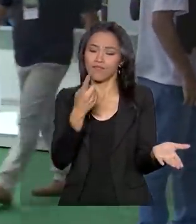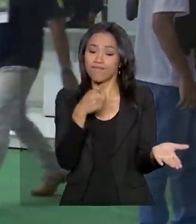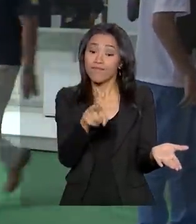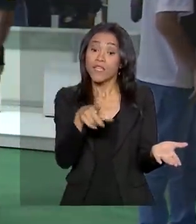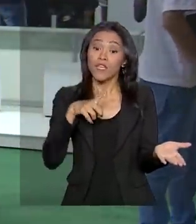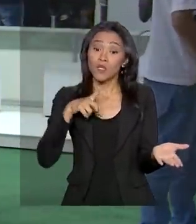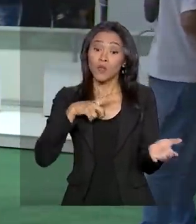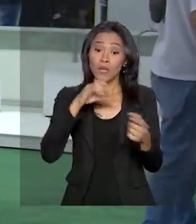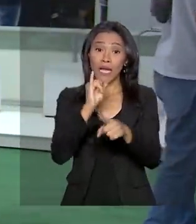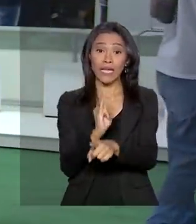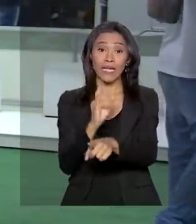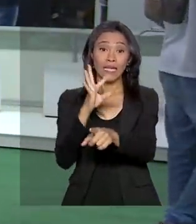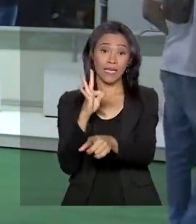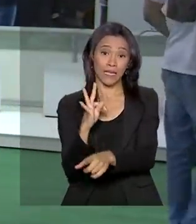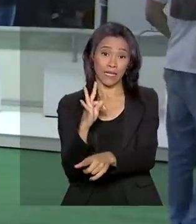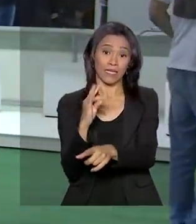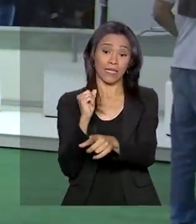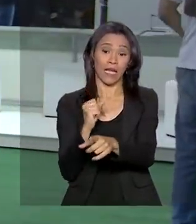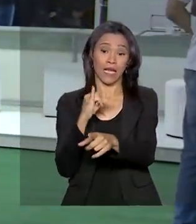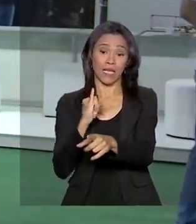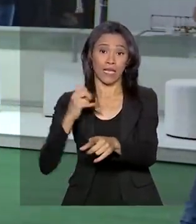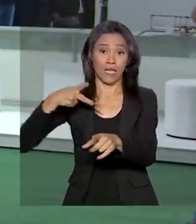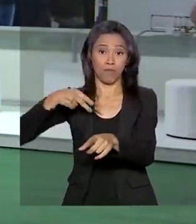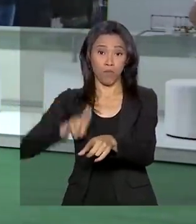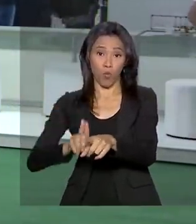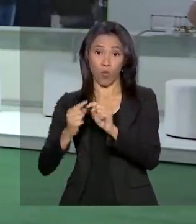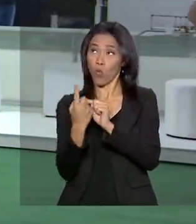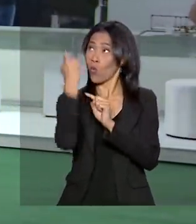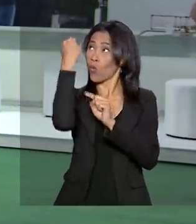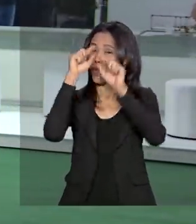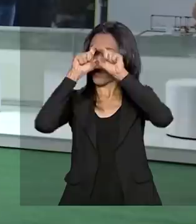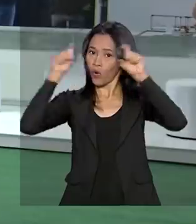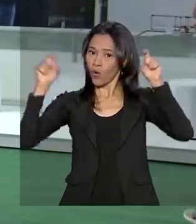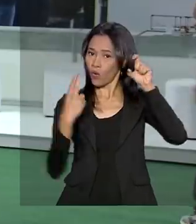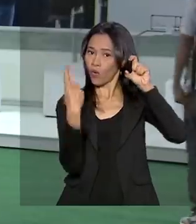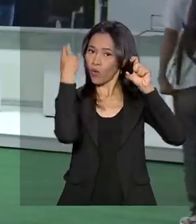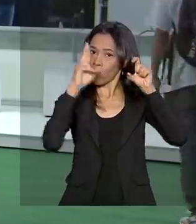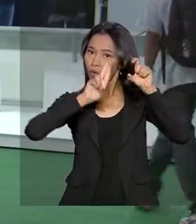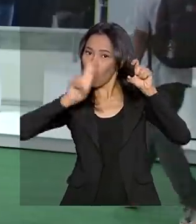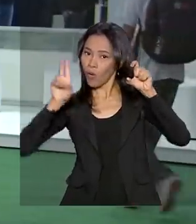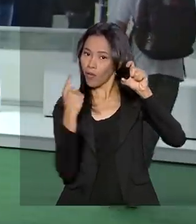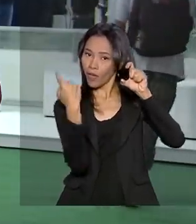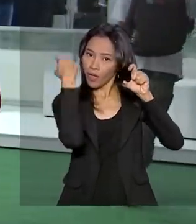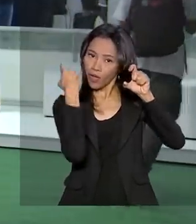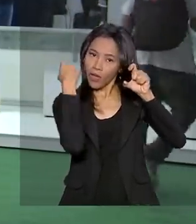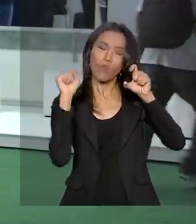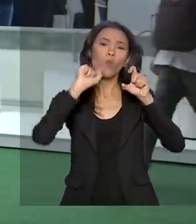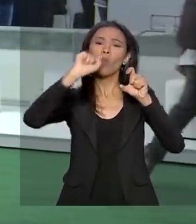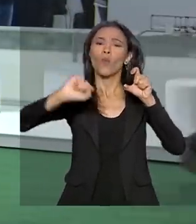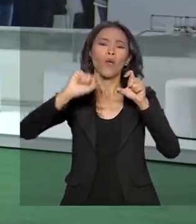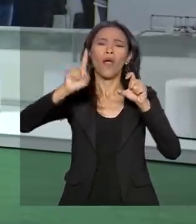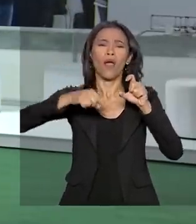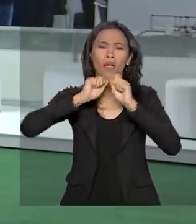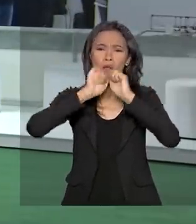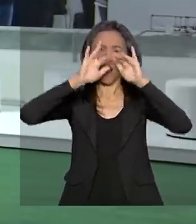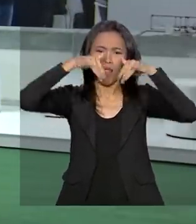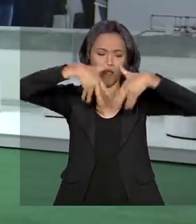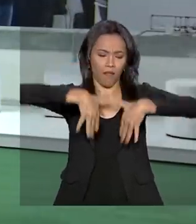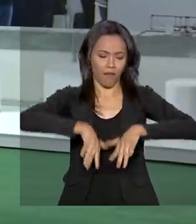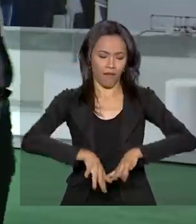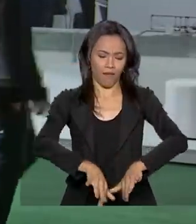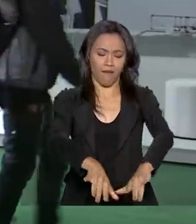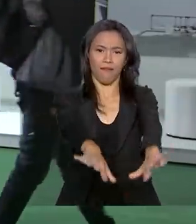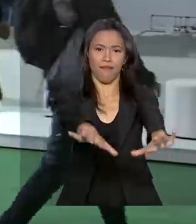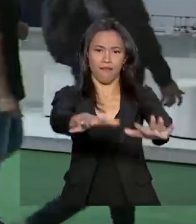Binacional. E olha, como você disse, Renata, Itaipu é referência na produção de energia limpa. E quem